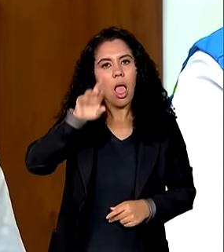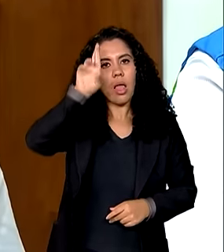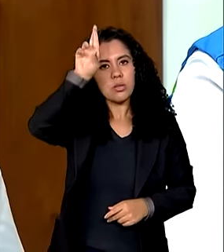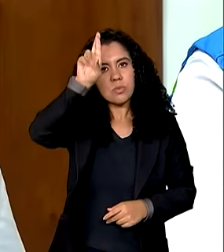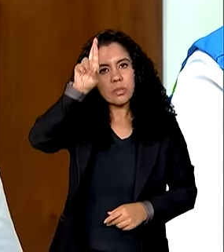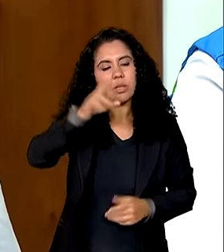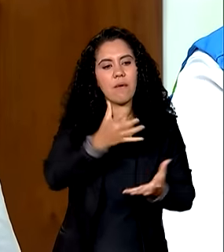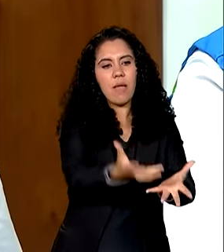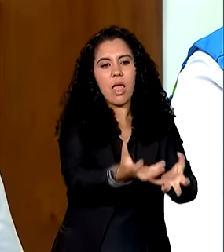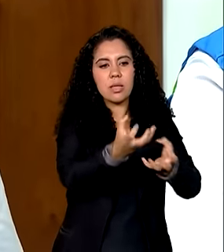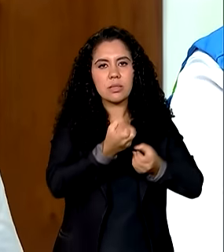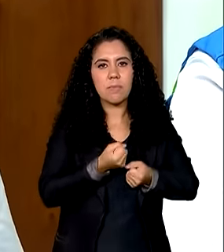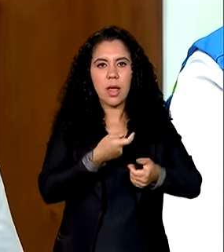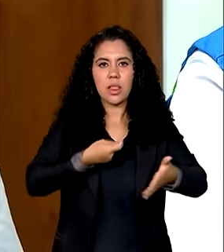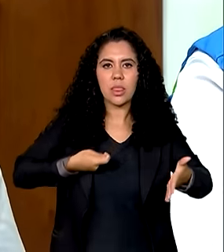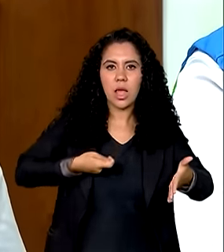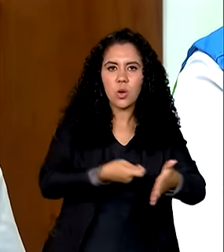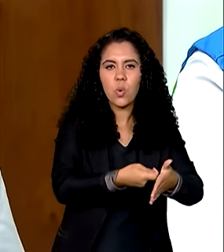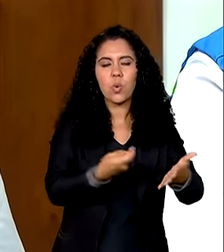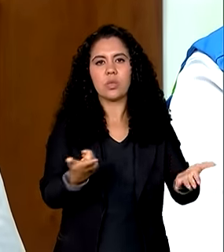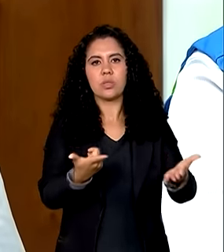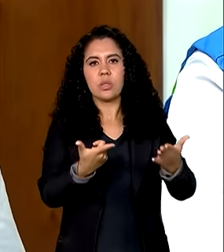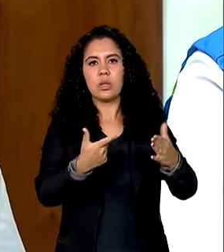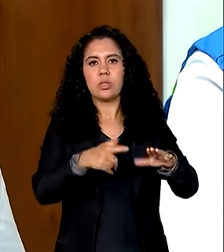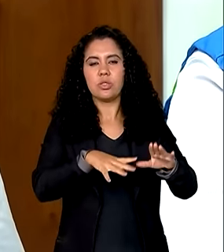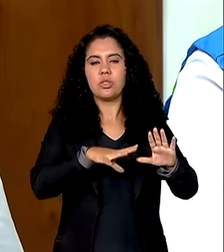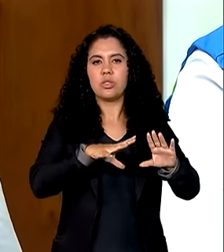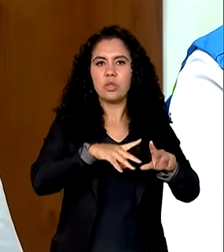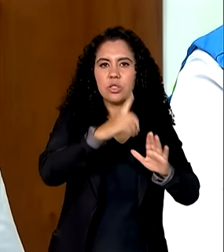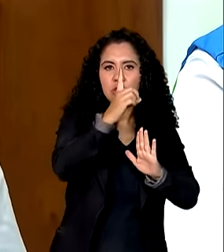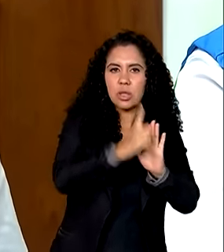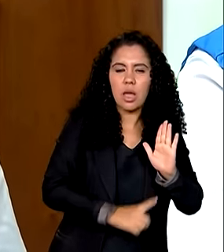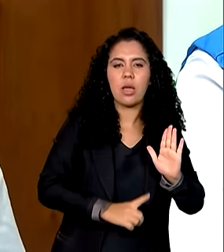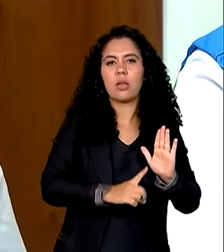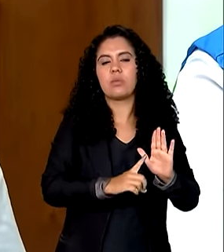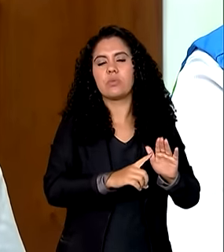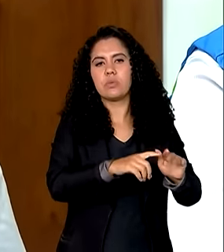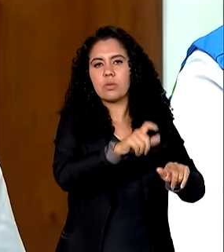denúncias de violação de direitos humanos que também procura auxiliar